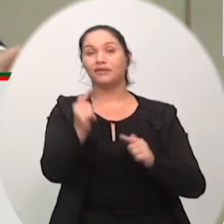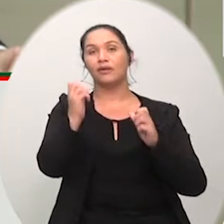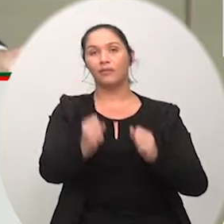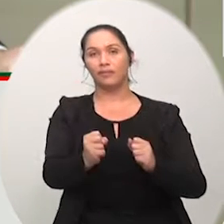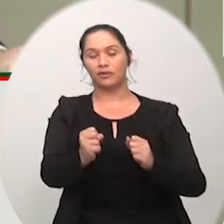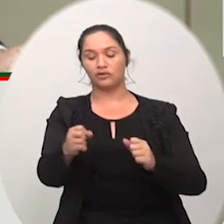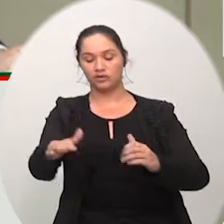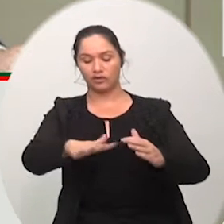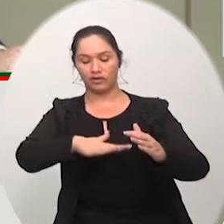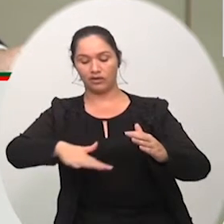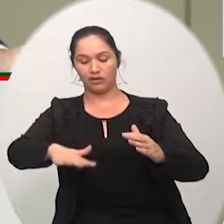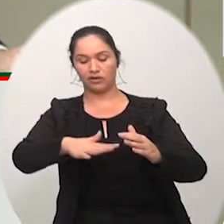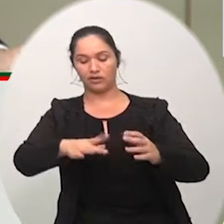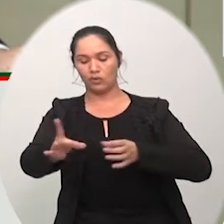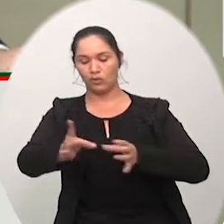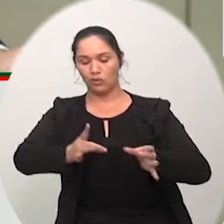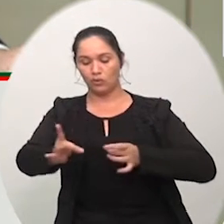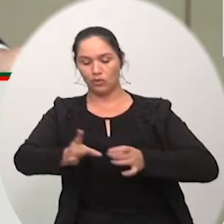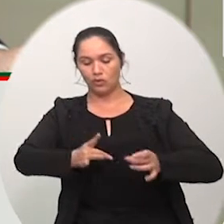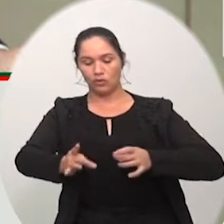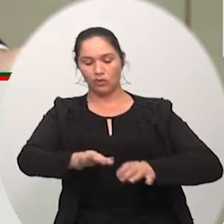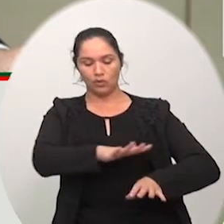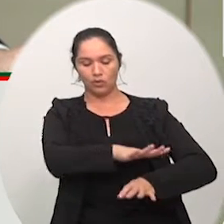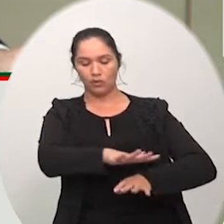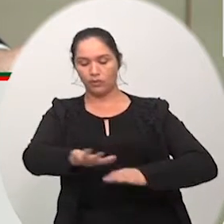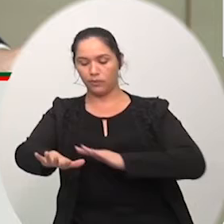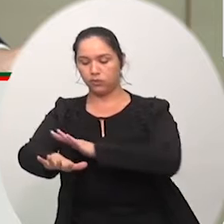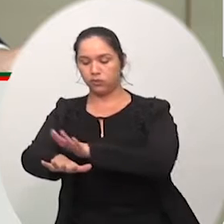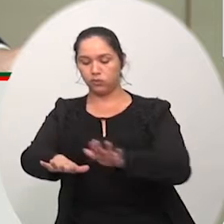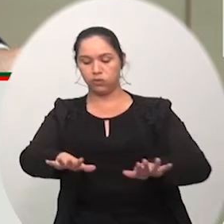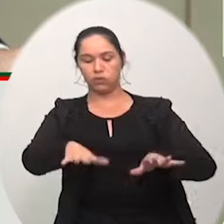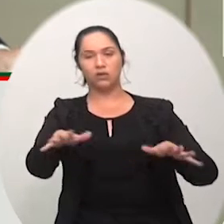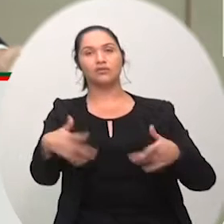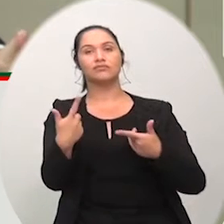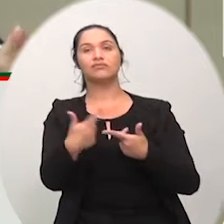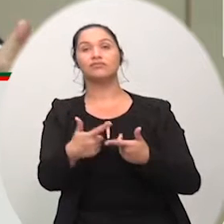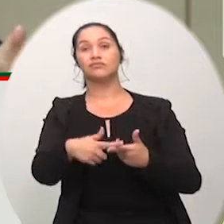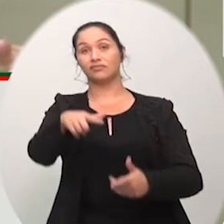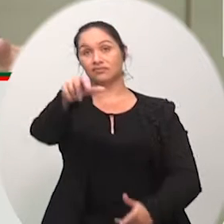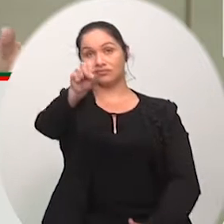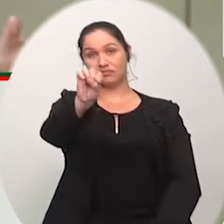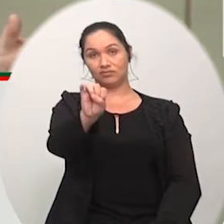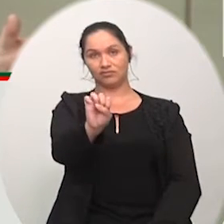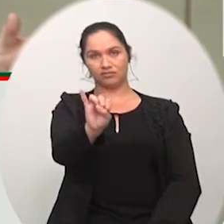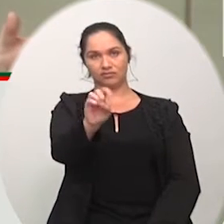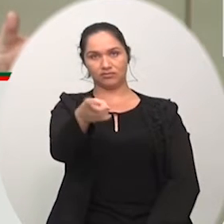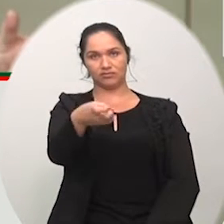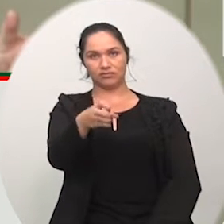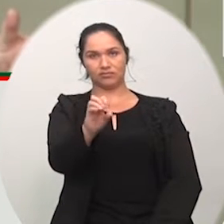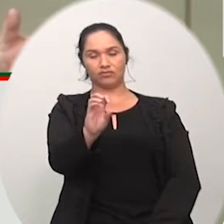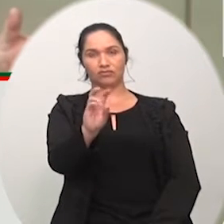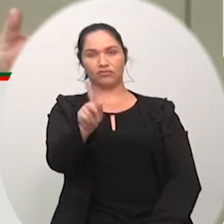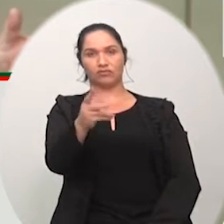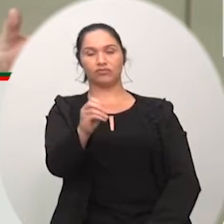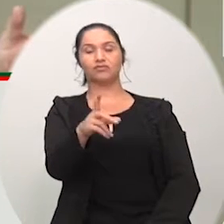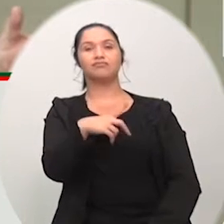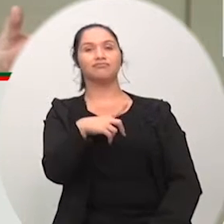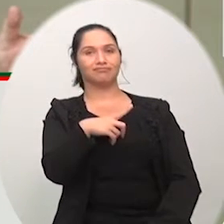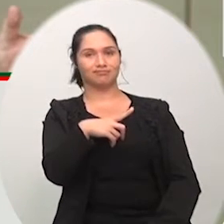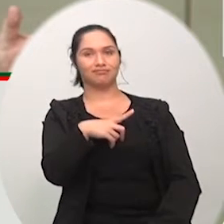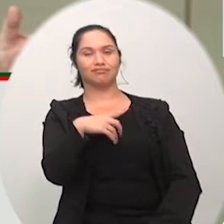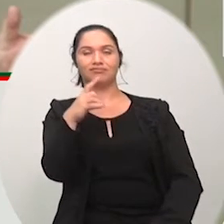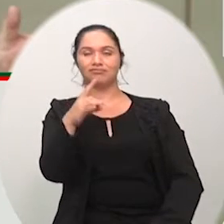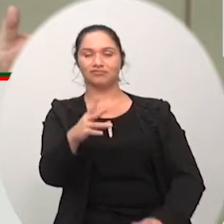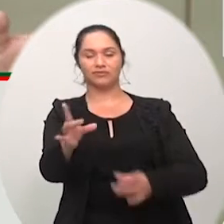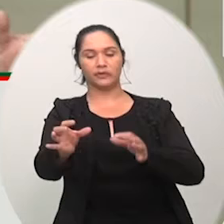seixo rolado que nós temos no rio Manuzia tem a vontade nós temos aí até para para dar e vender e emprestar então seria